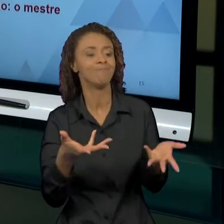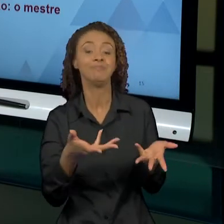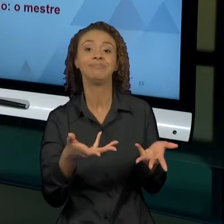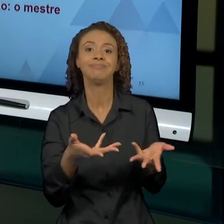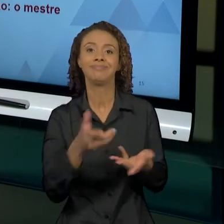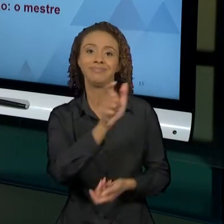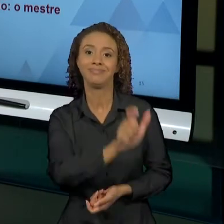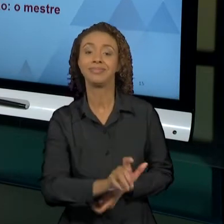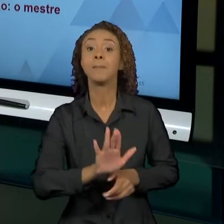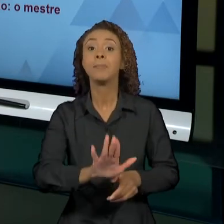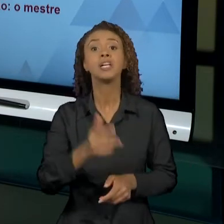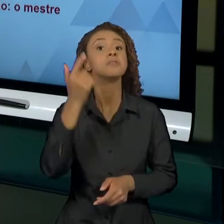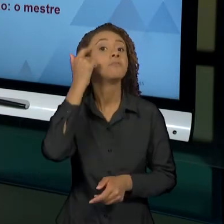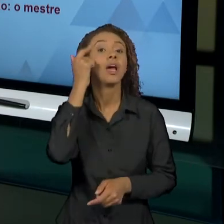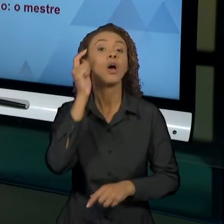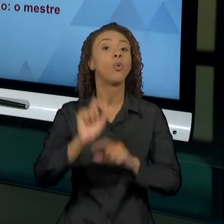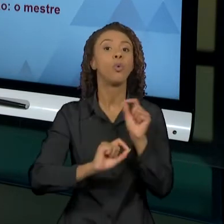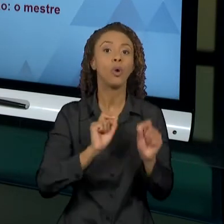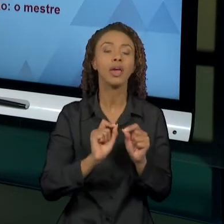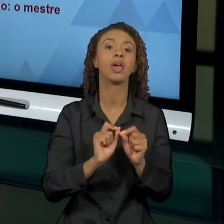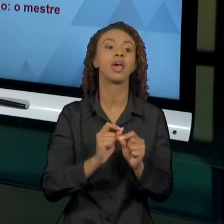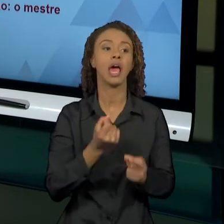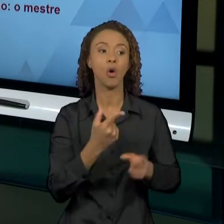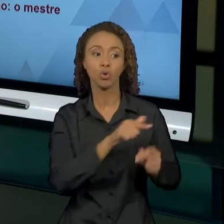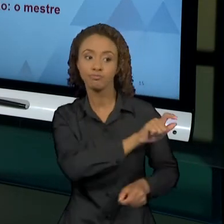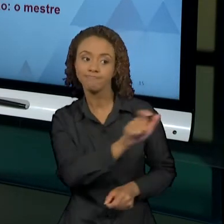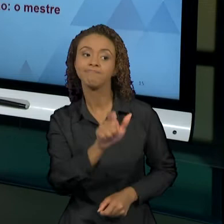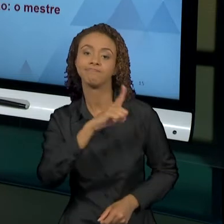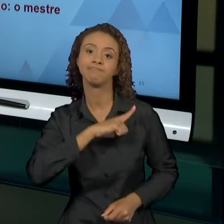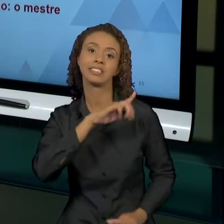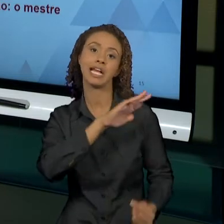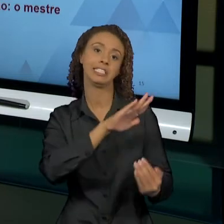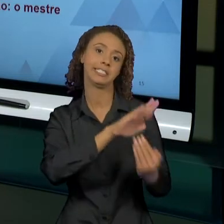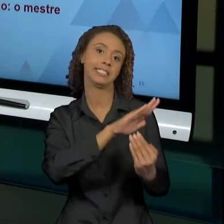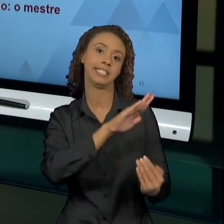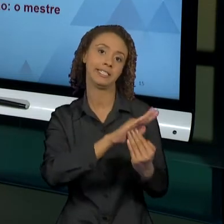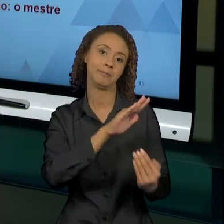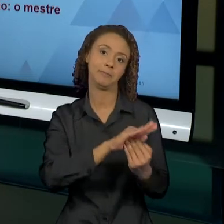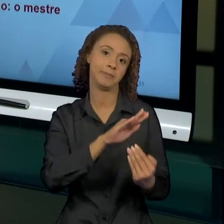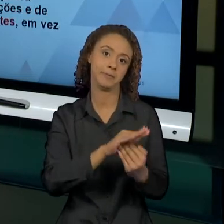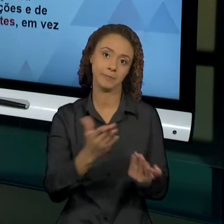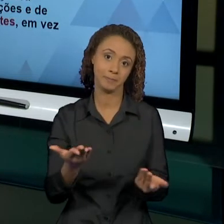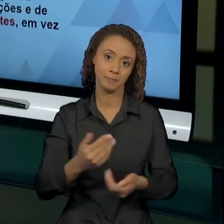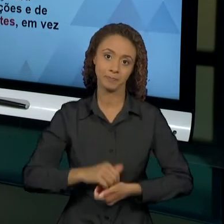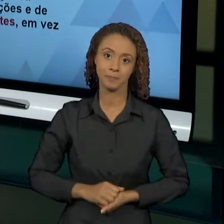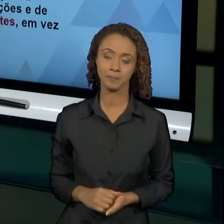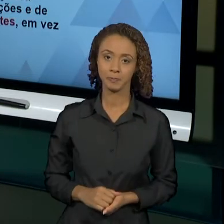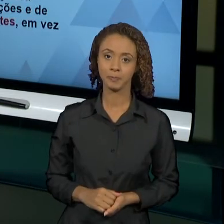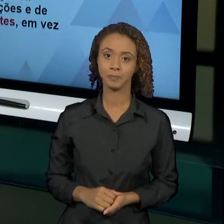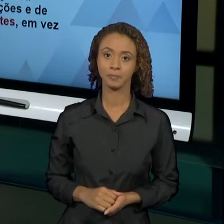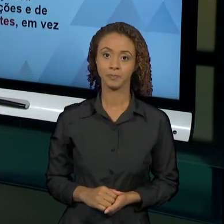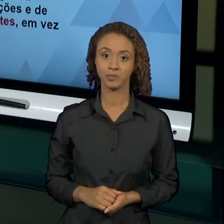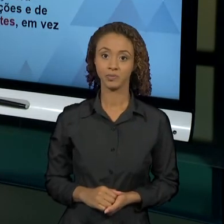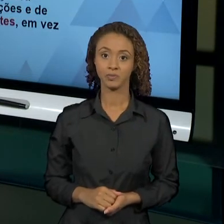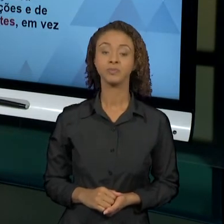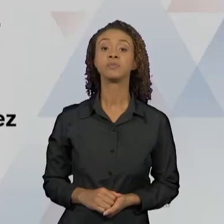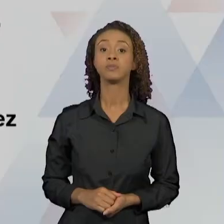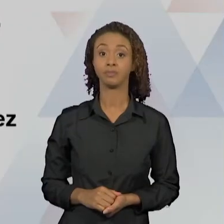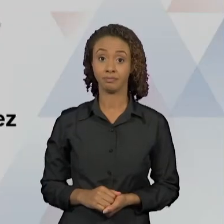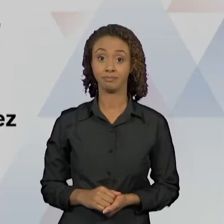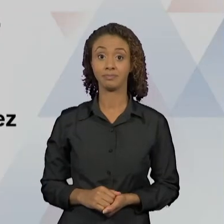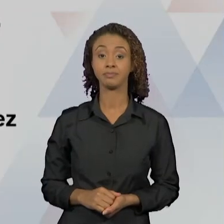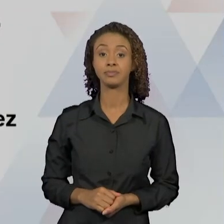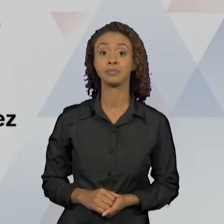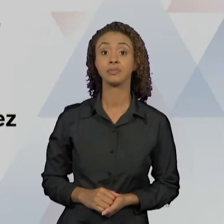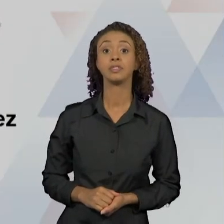pensando nas limitações que são inerentes ao nosso funcionamento psíquico. Quando nasce